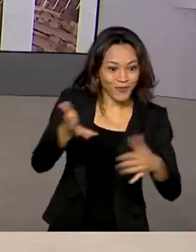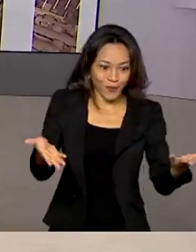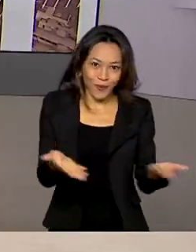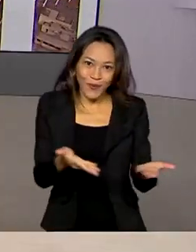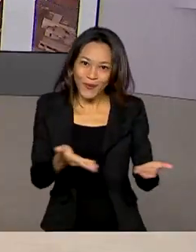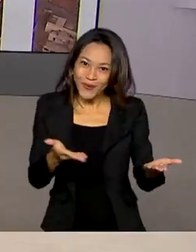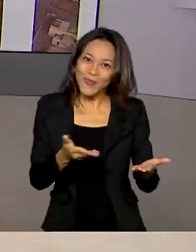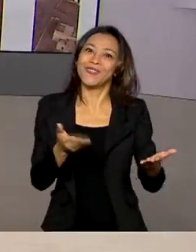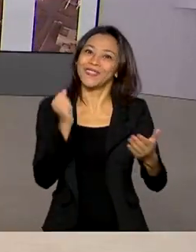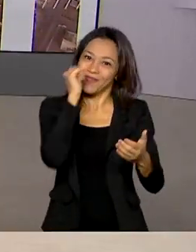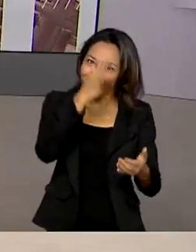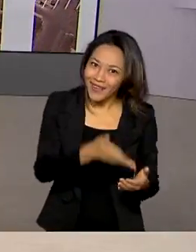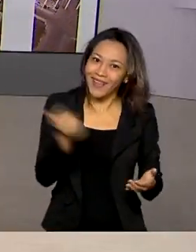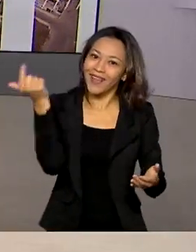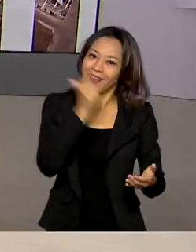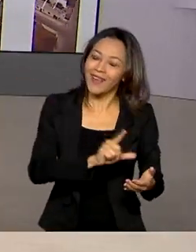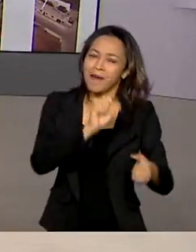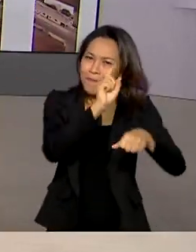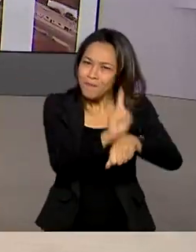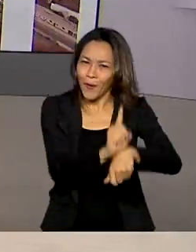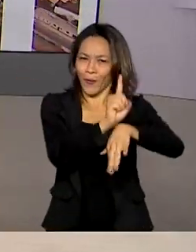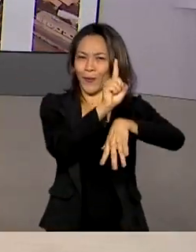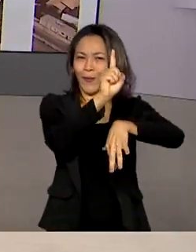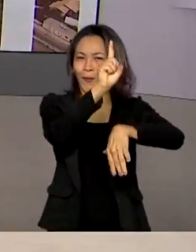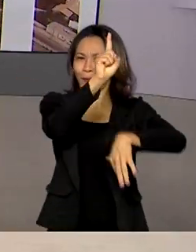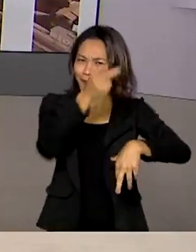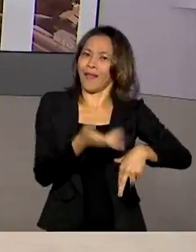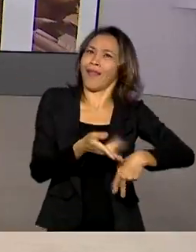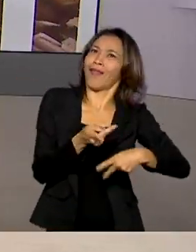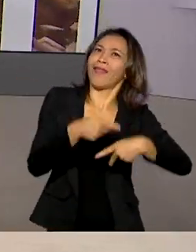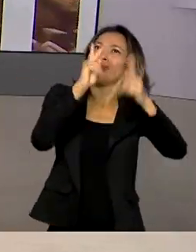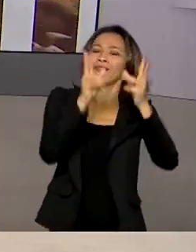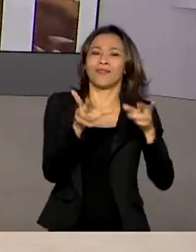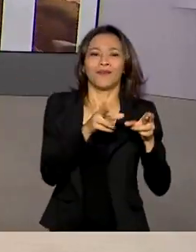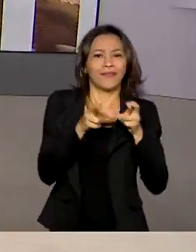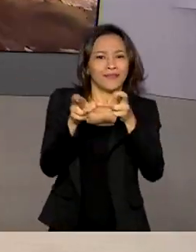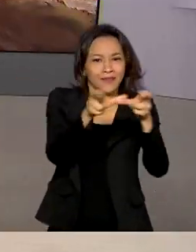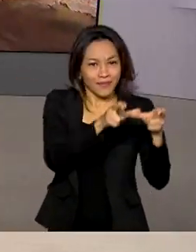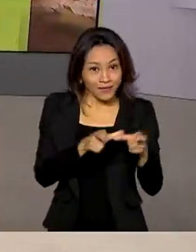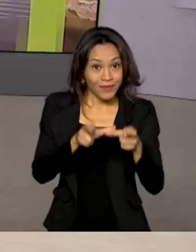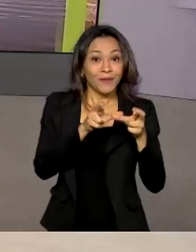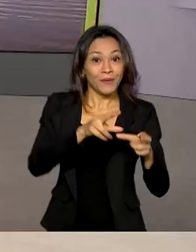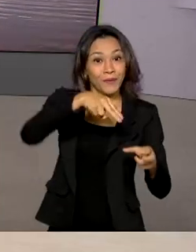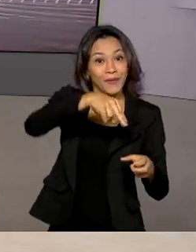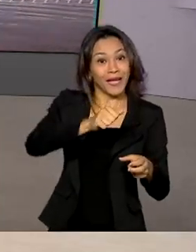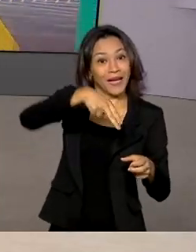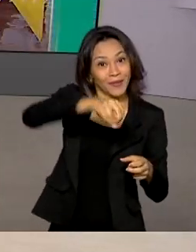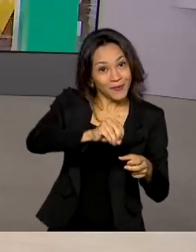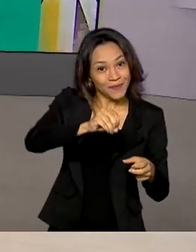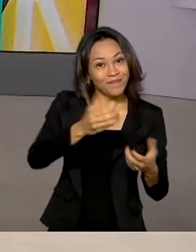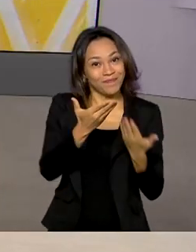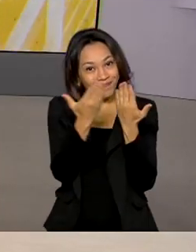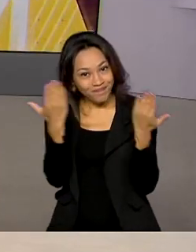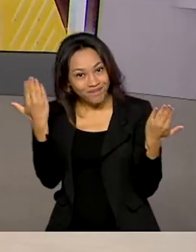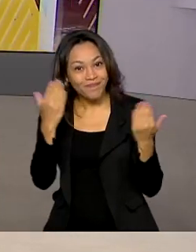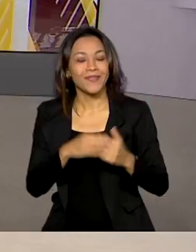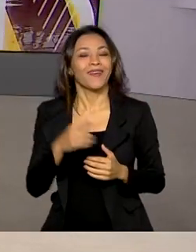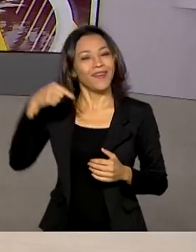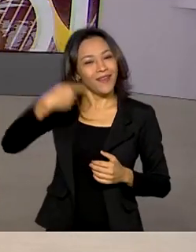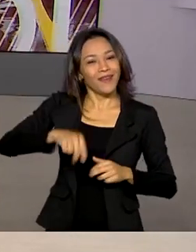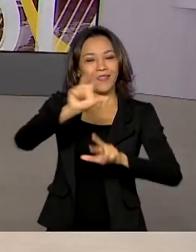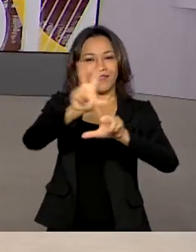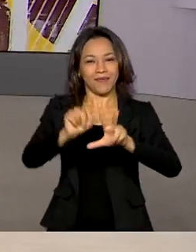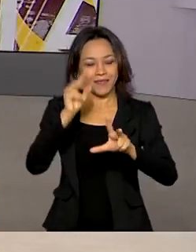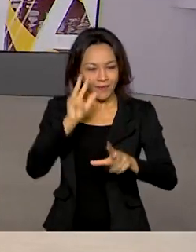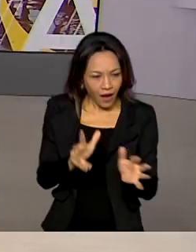hoje, o foguete Soyuz 2 levou o Nanossat CBR-2 do Cazaquistão para o espaço. E a TV Brasil